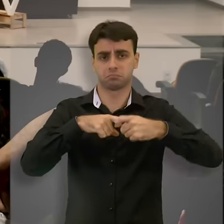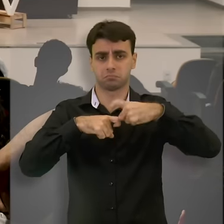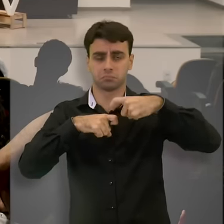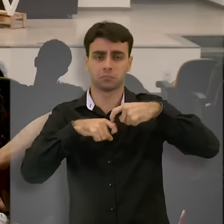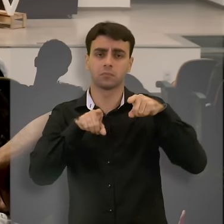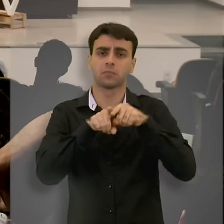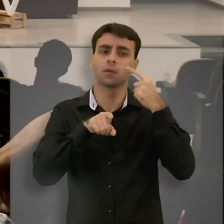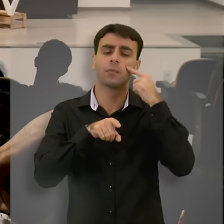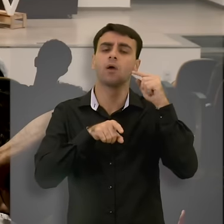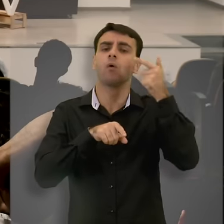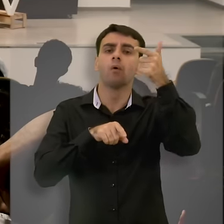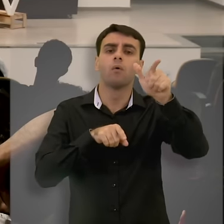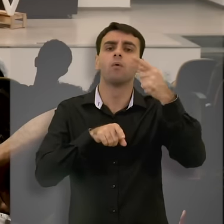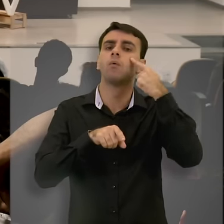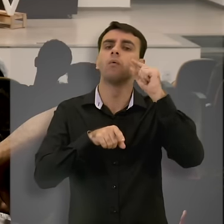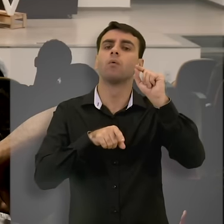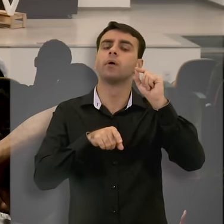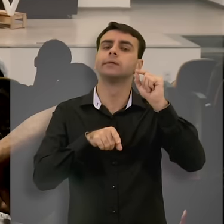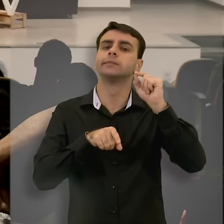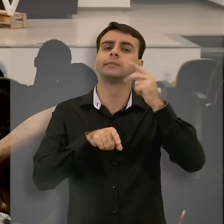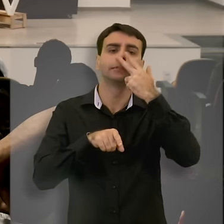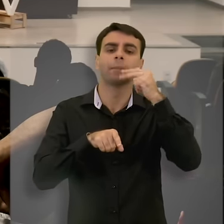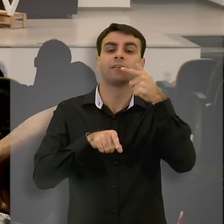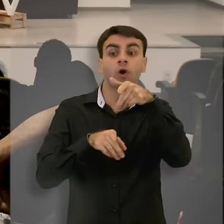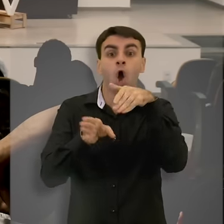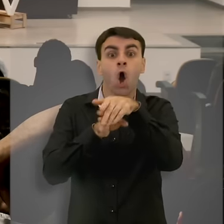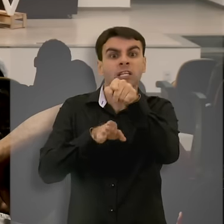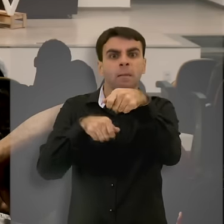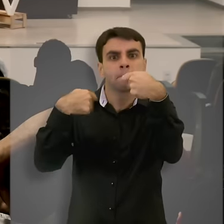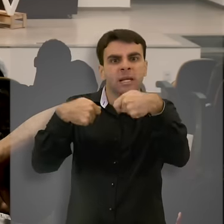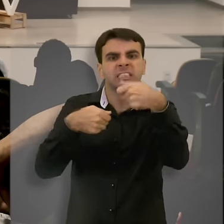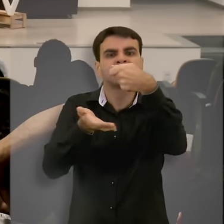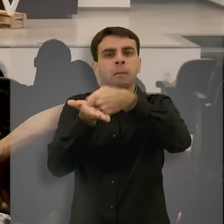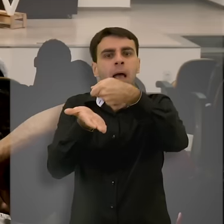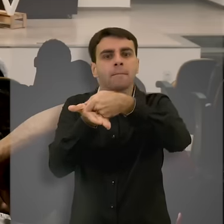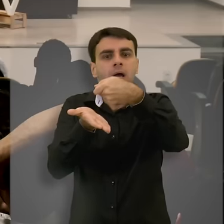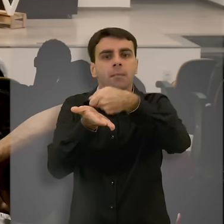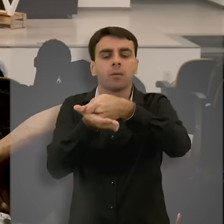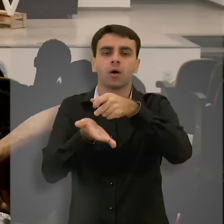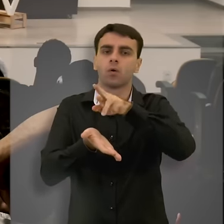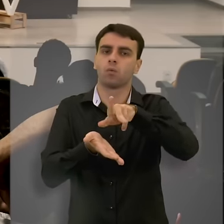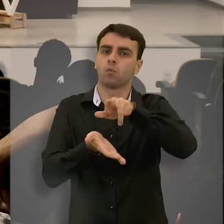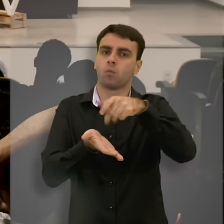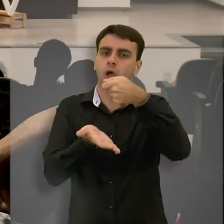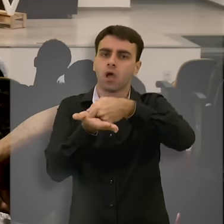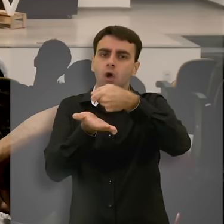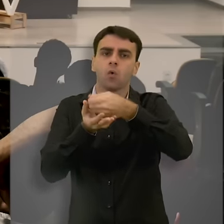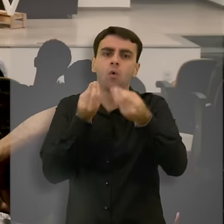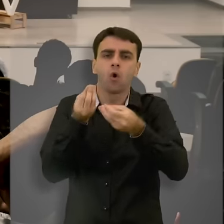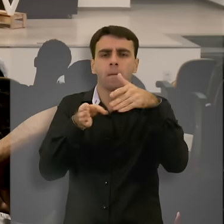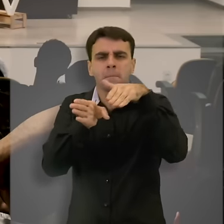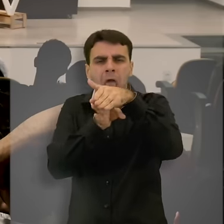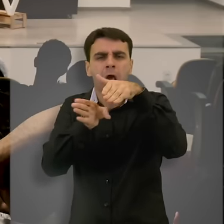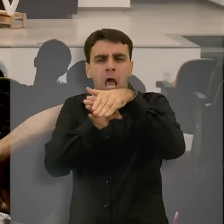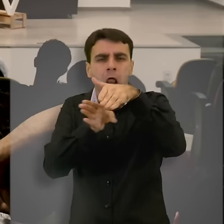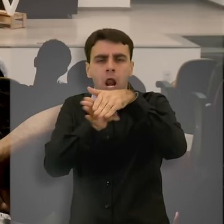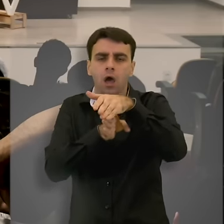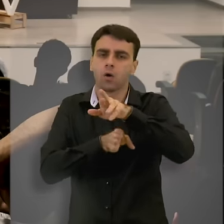ninguém, ditar as pessoas como elas devem se comportar, o que elas devem fazer, como elas devem levar a vida delas.